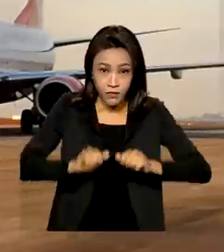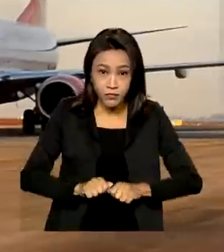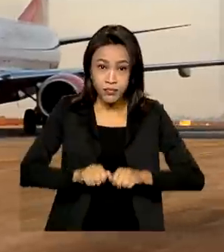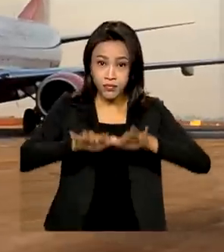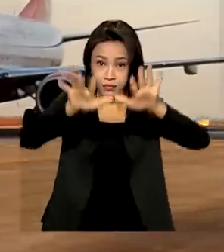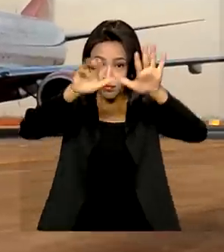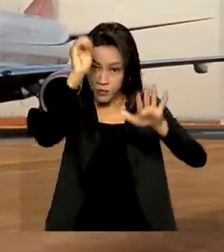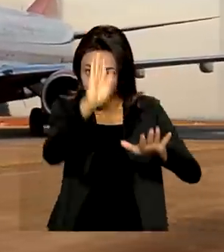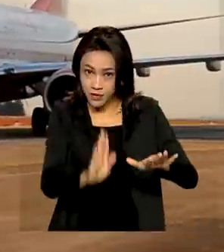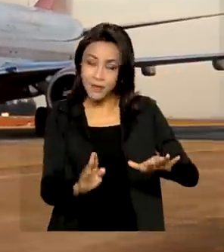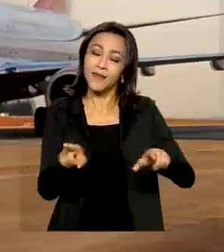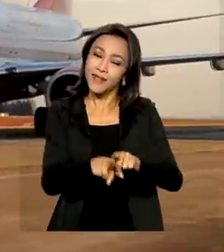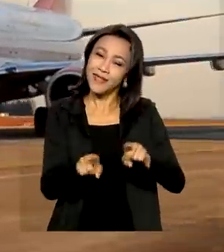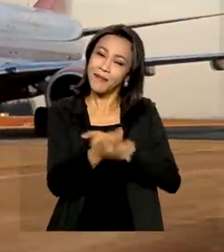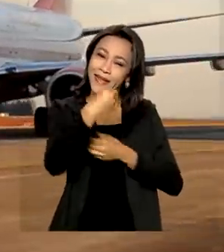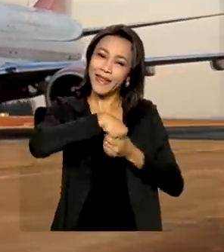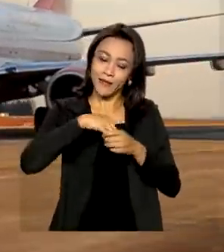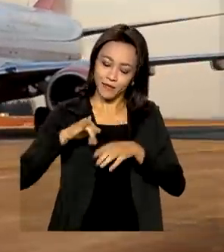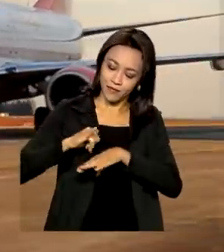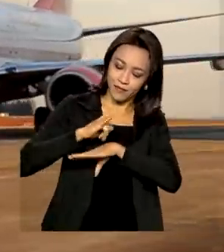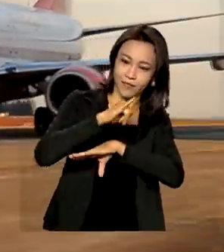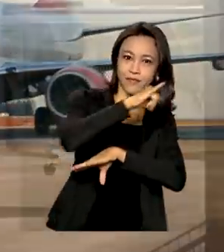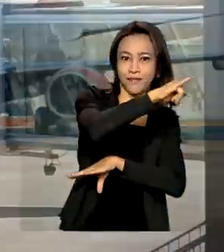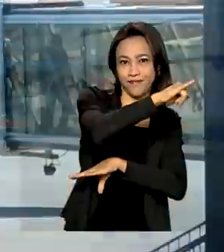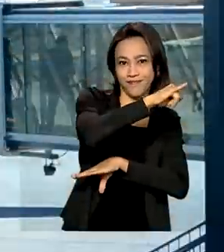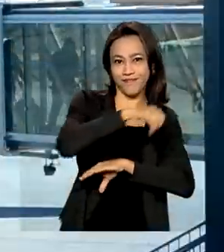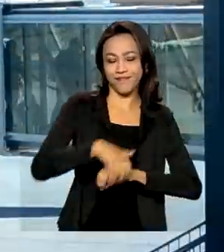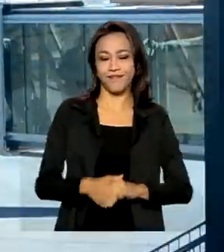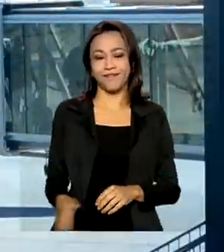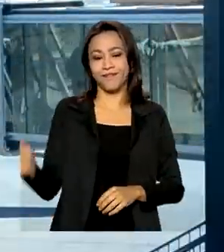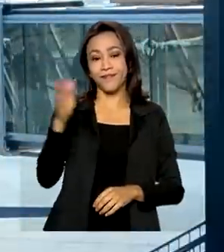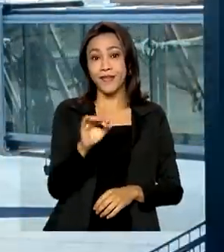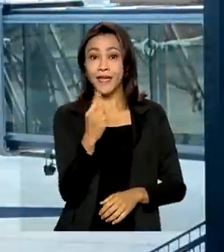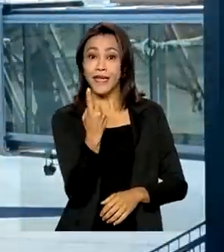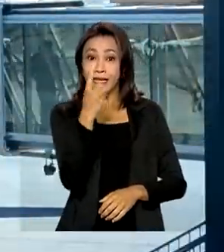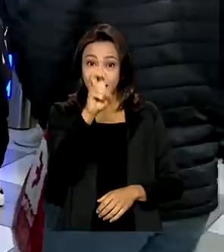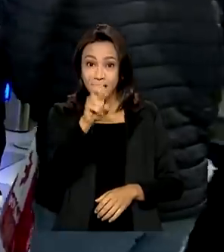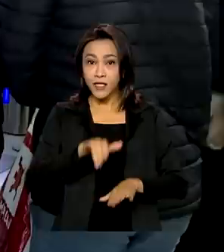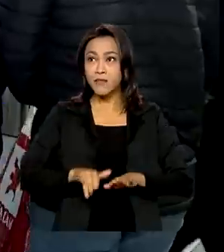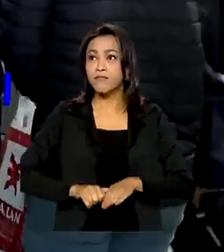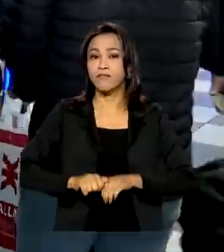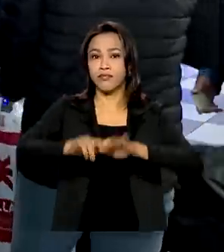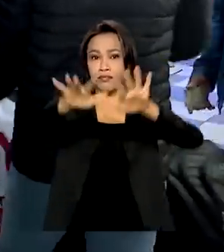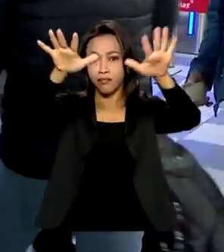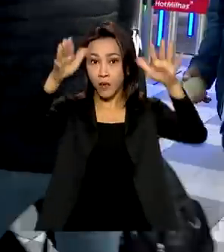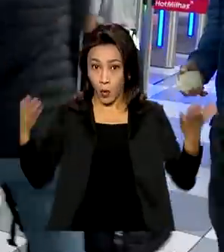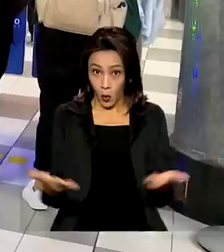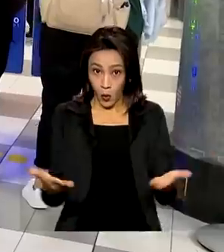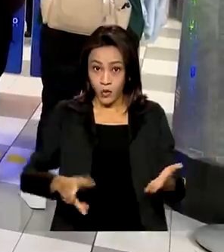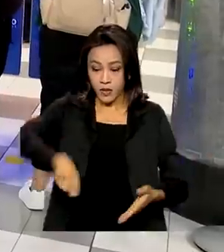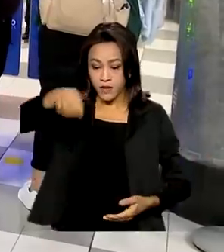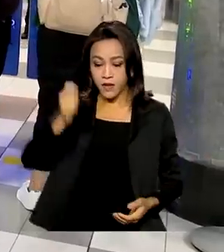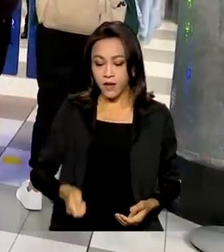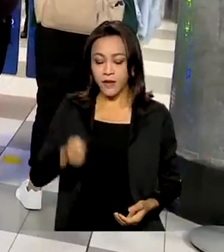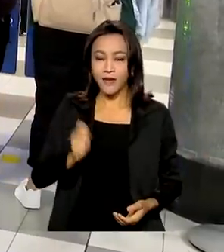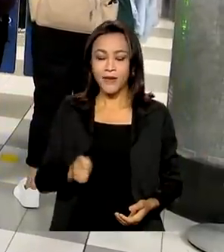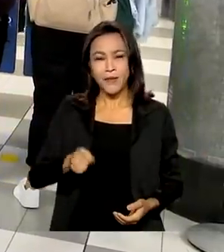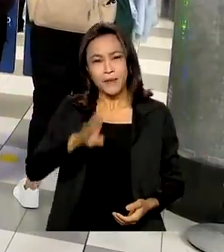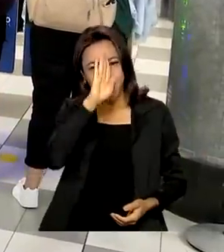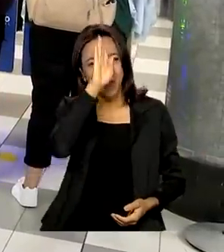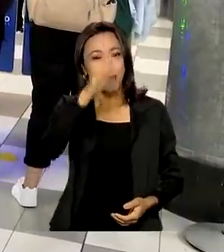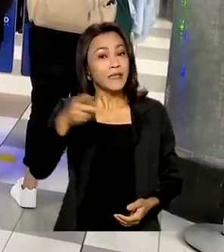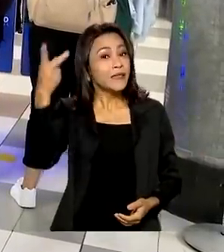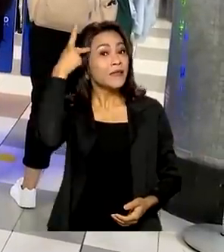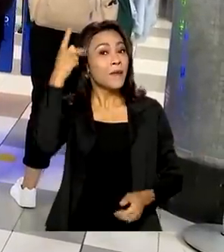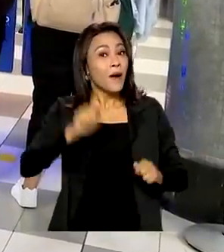brasileiros e também dentro dos aviões. 15 aeroportos do país vão a leilão hoje. Destaque para Congonhas, em